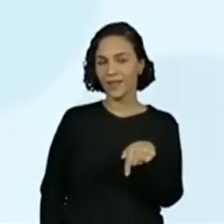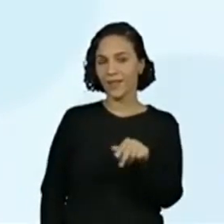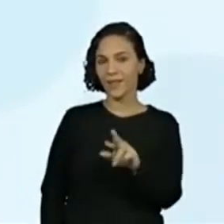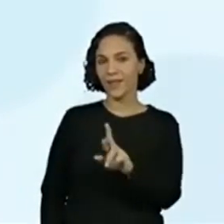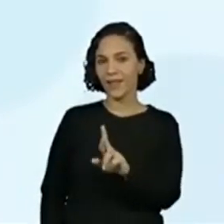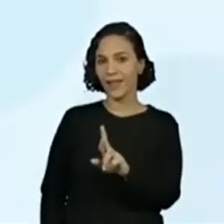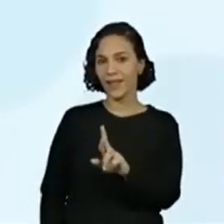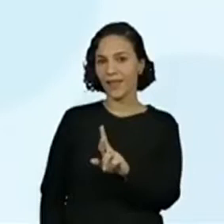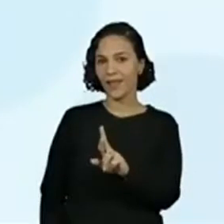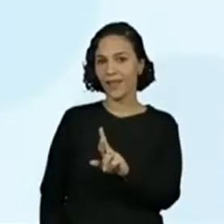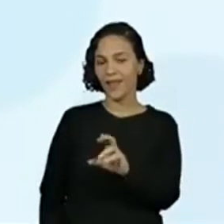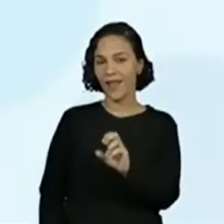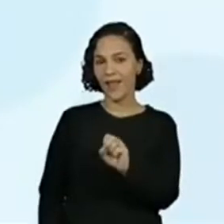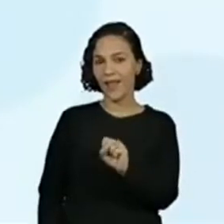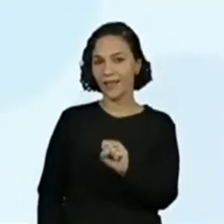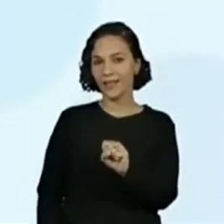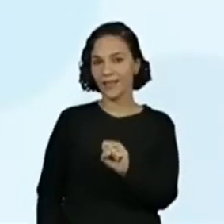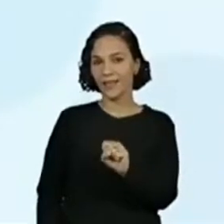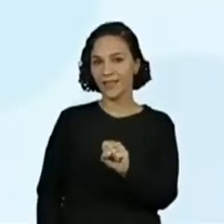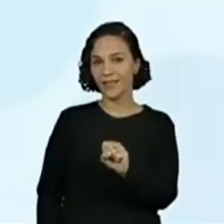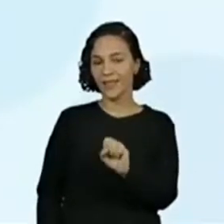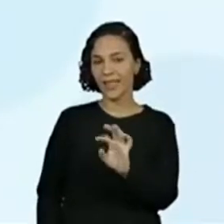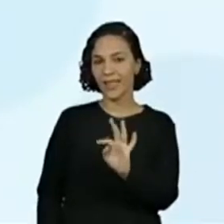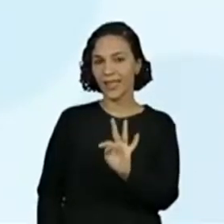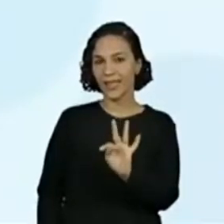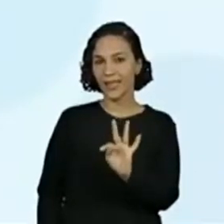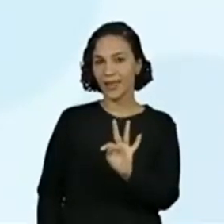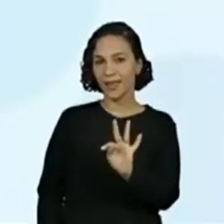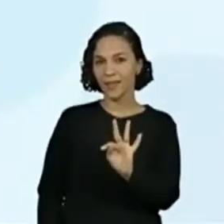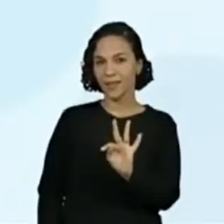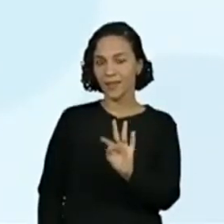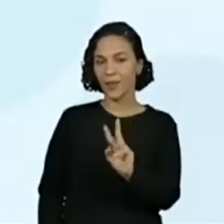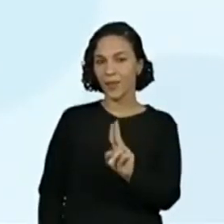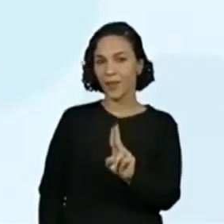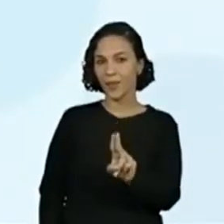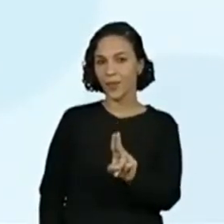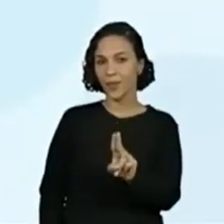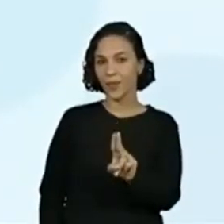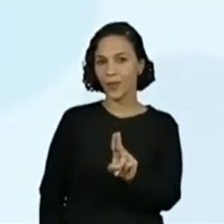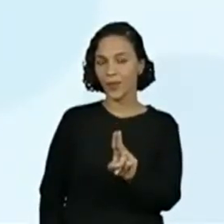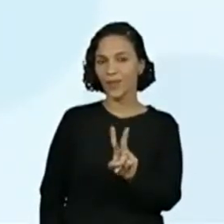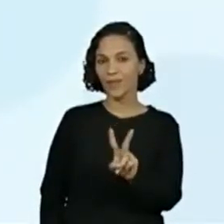R, S, T, U,